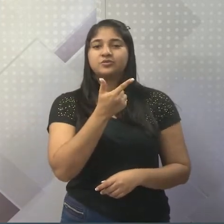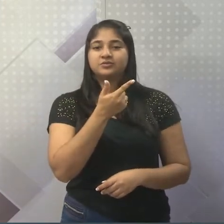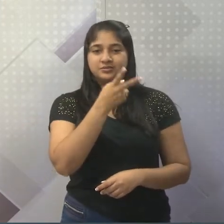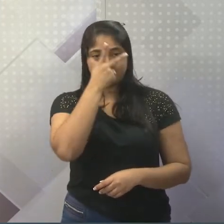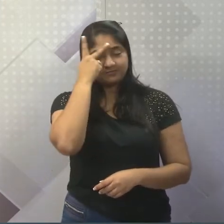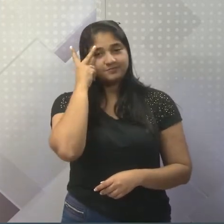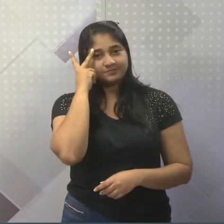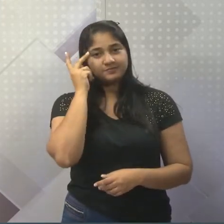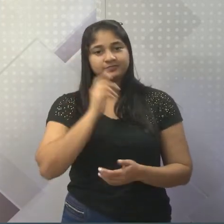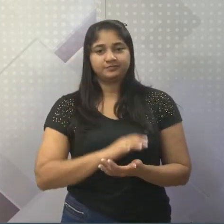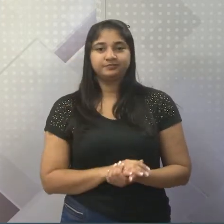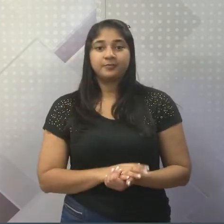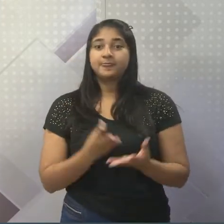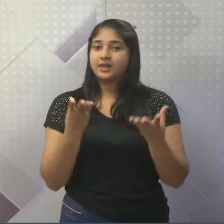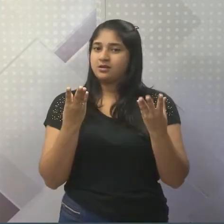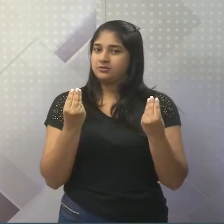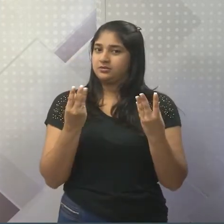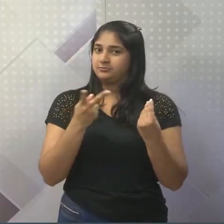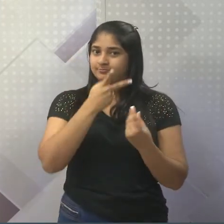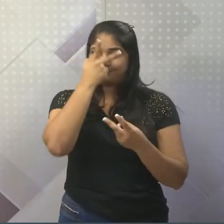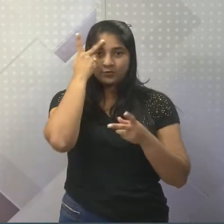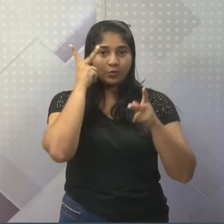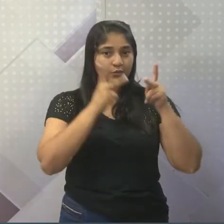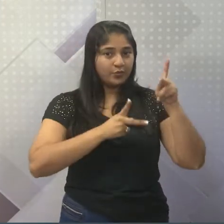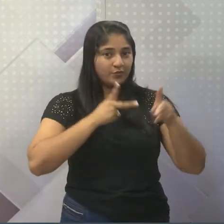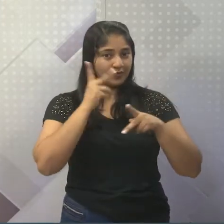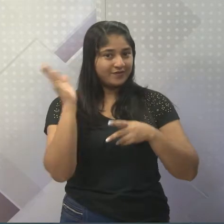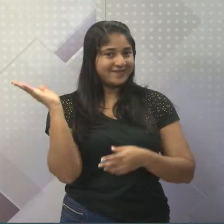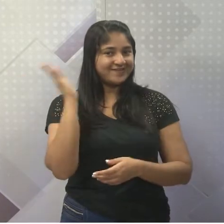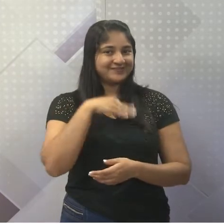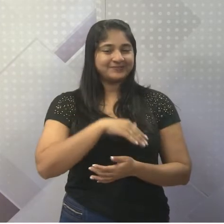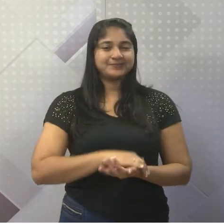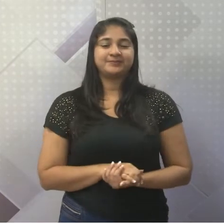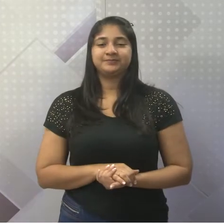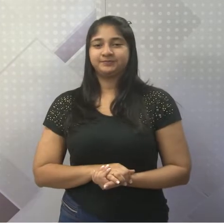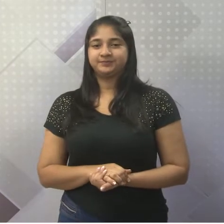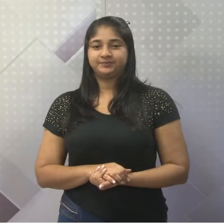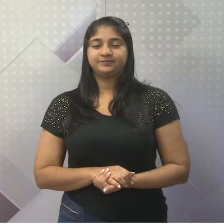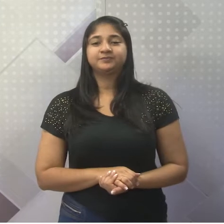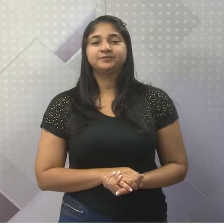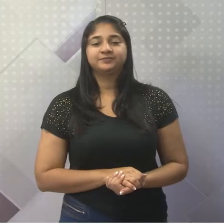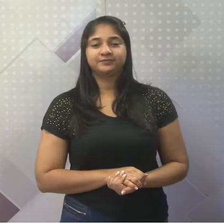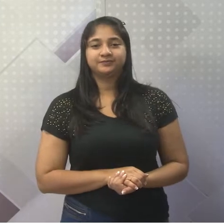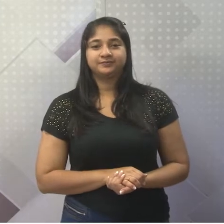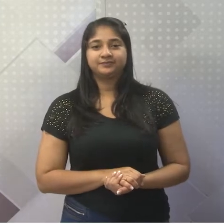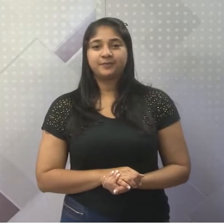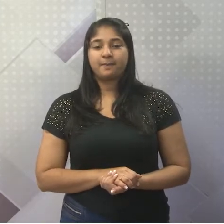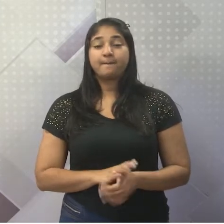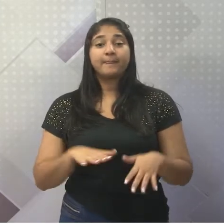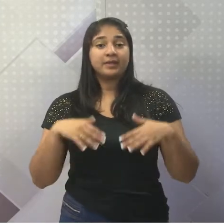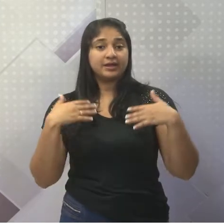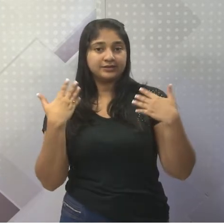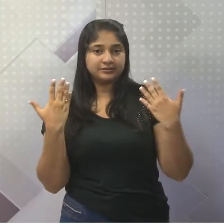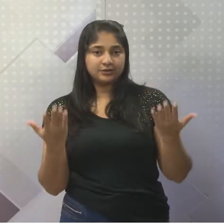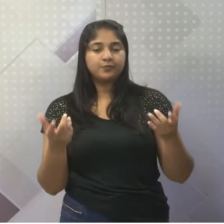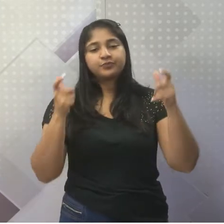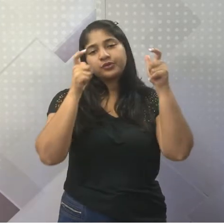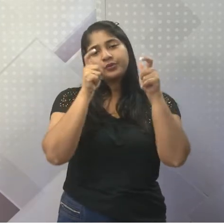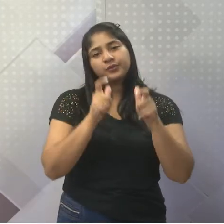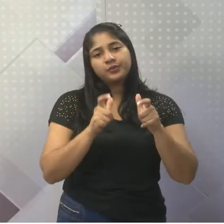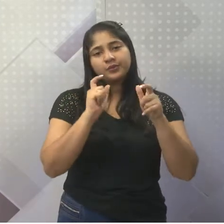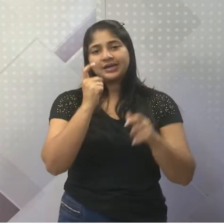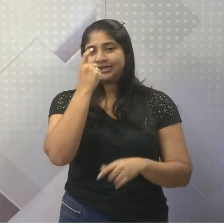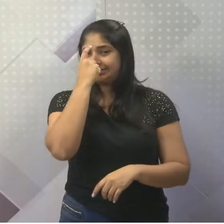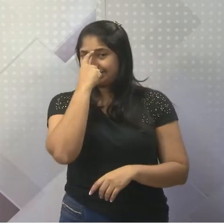milhões. É muita gente. Vamos lá? Olhem só, no que diz respeito à localização